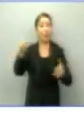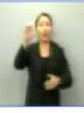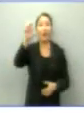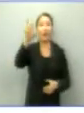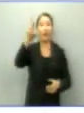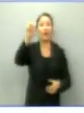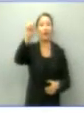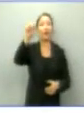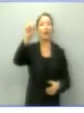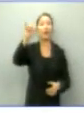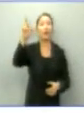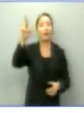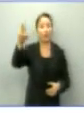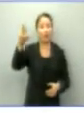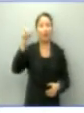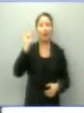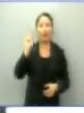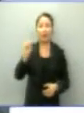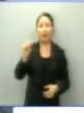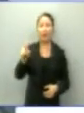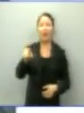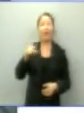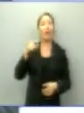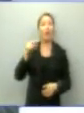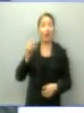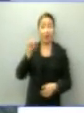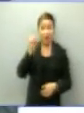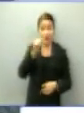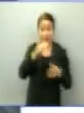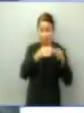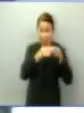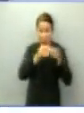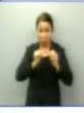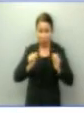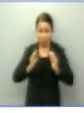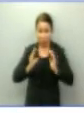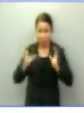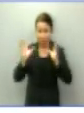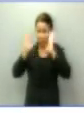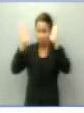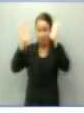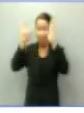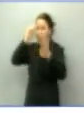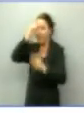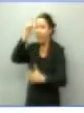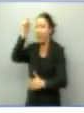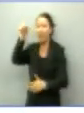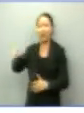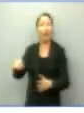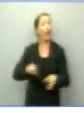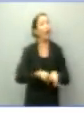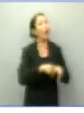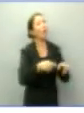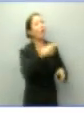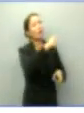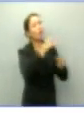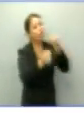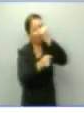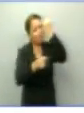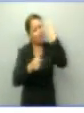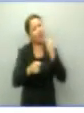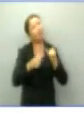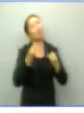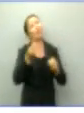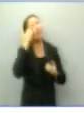dizendo textualmente que eles estão dominando a candidatura do táxi. Qual é a sua opinião sobre essas doações milionárias